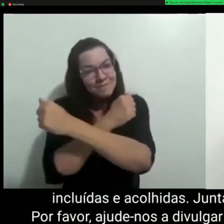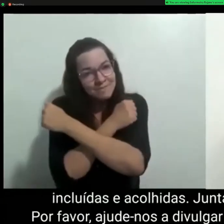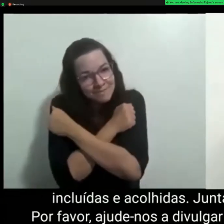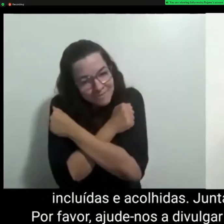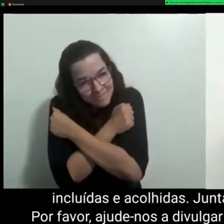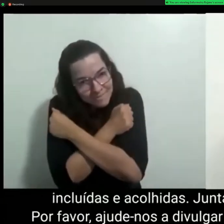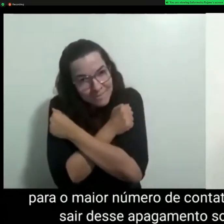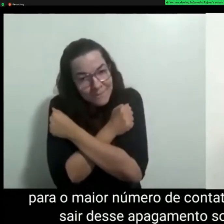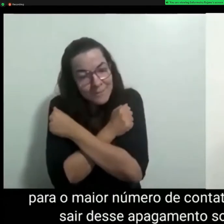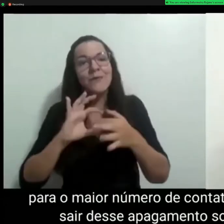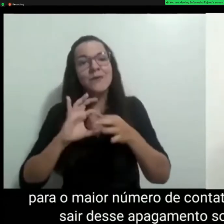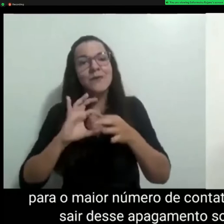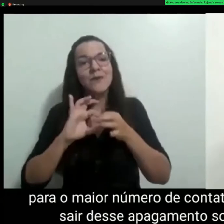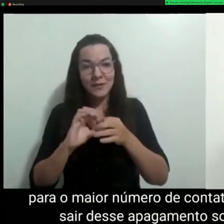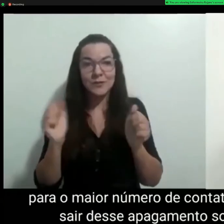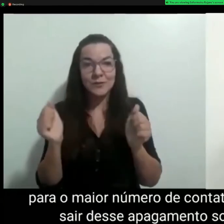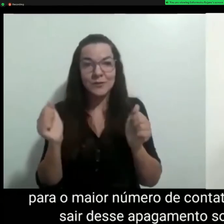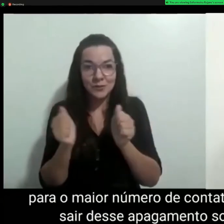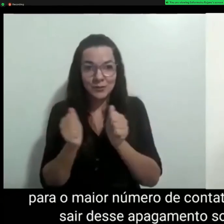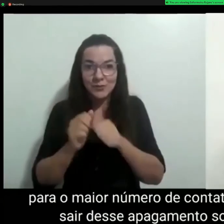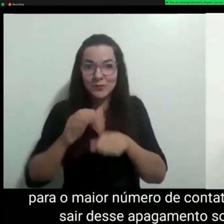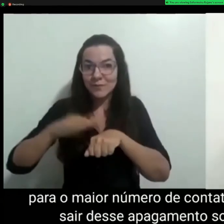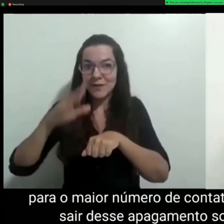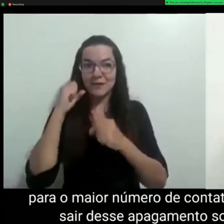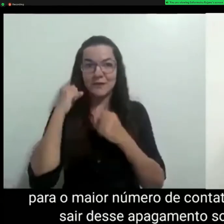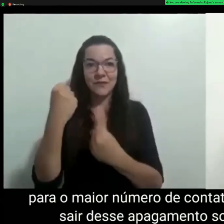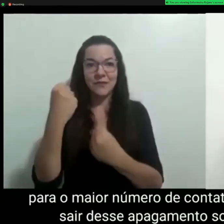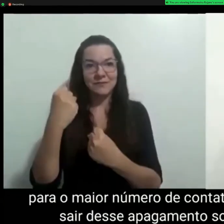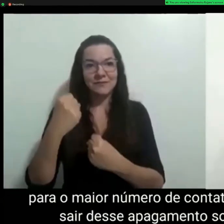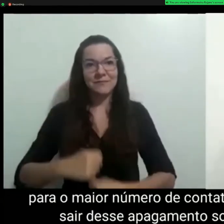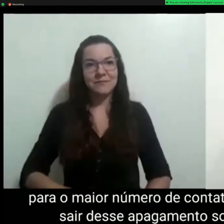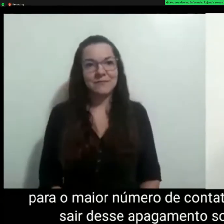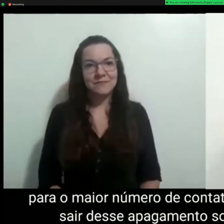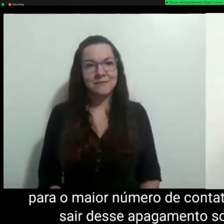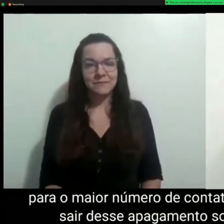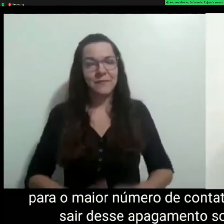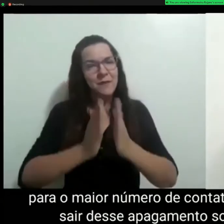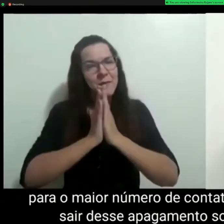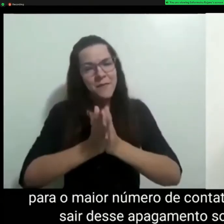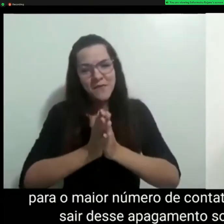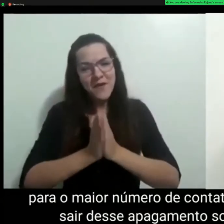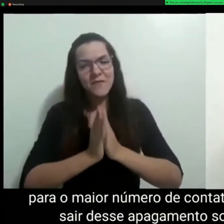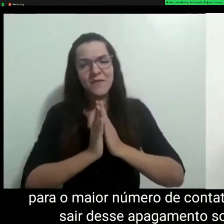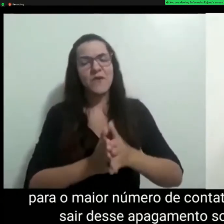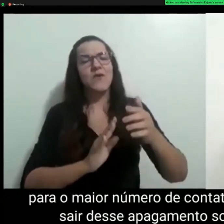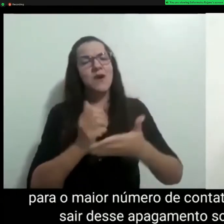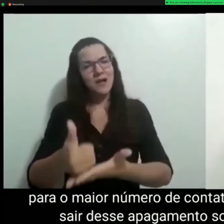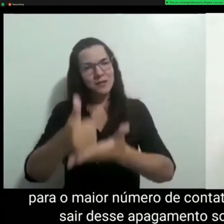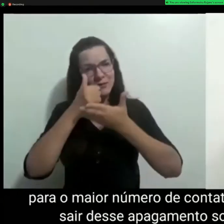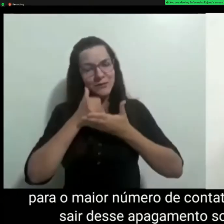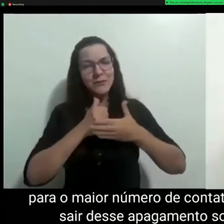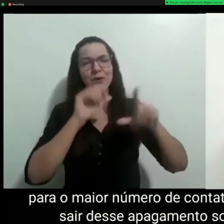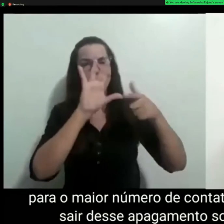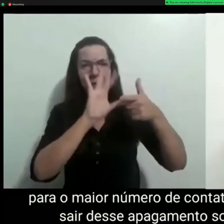de contatos possíveis. Precisamos sair desse apagamento social. Agradecemos.